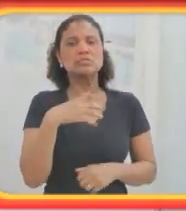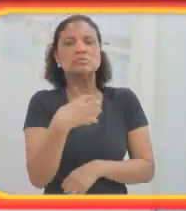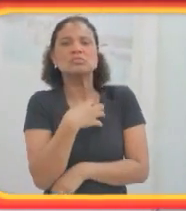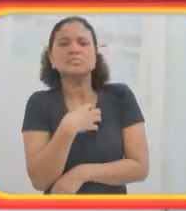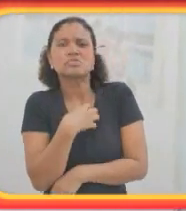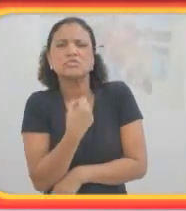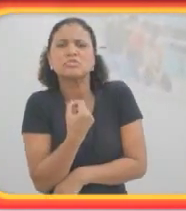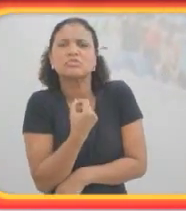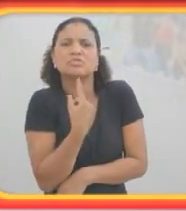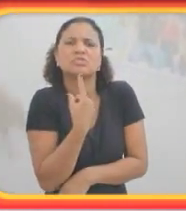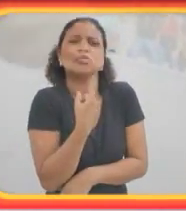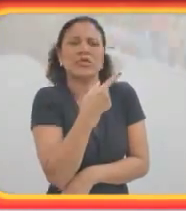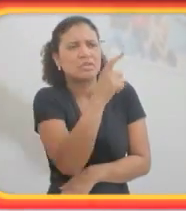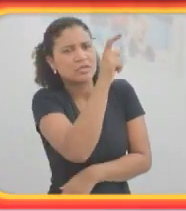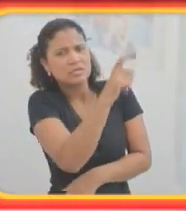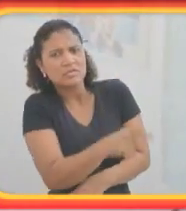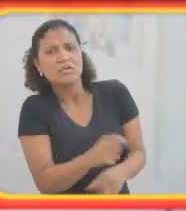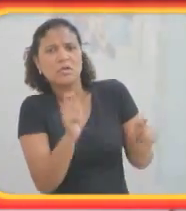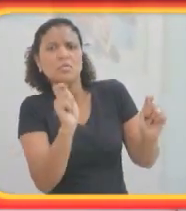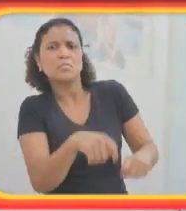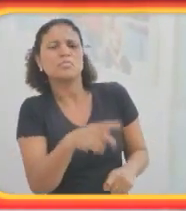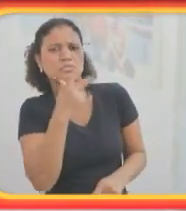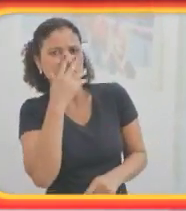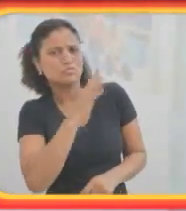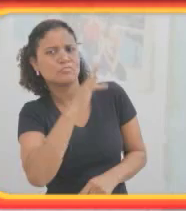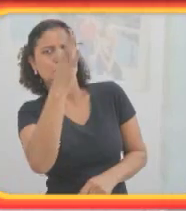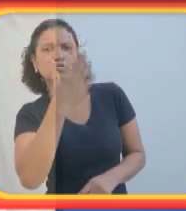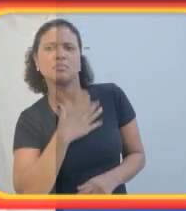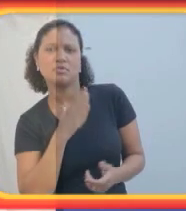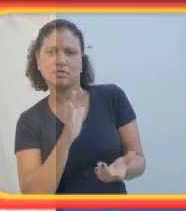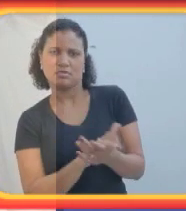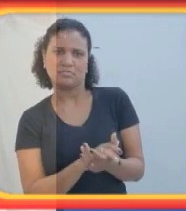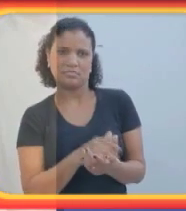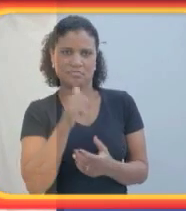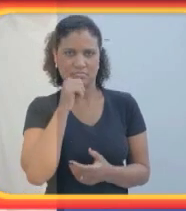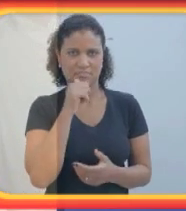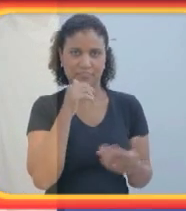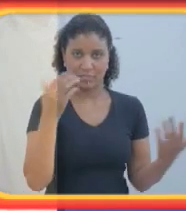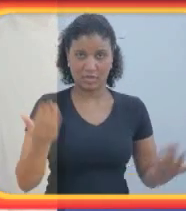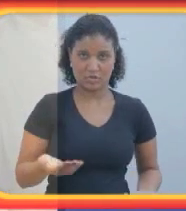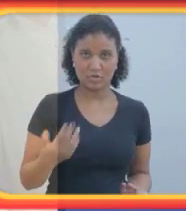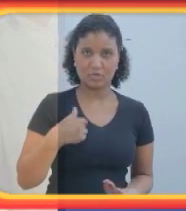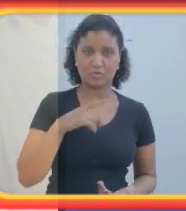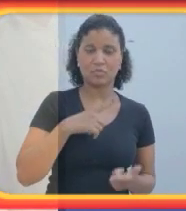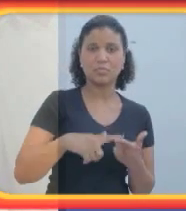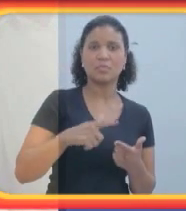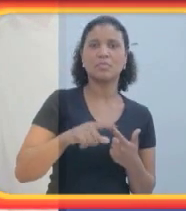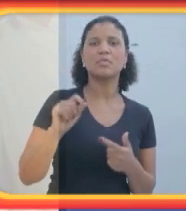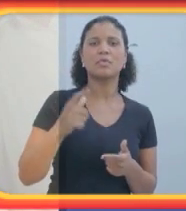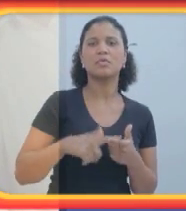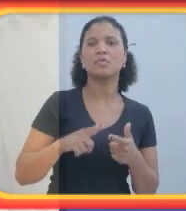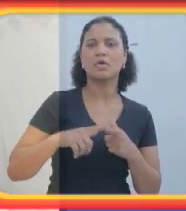estranho que ela poderia ser minha mulher. E agora eu tinha um problema, um problema de comunicação.